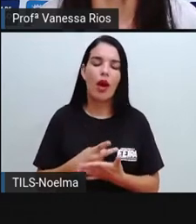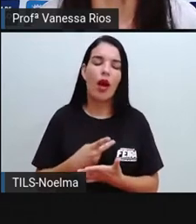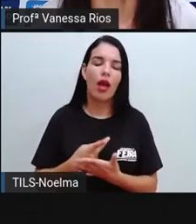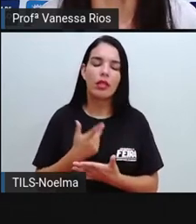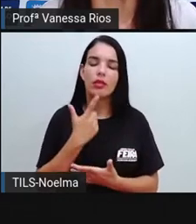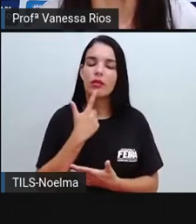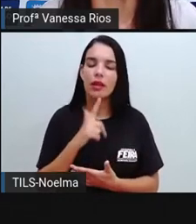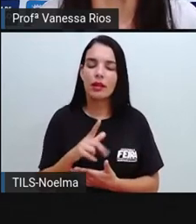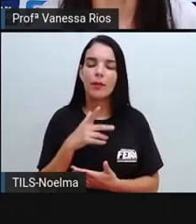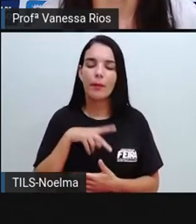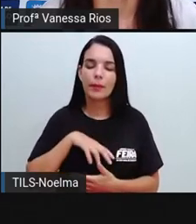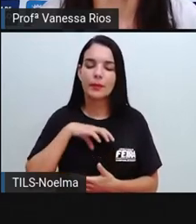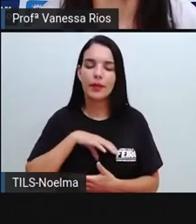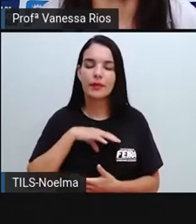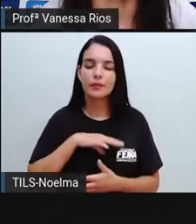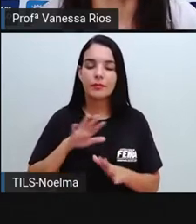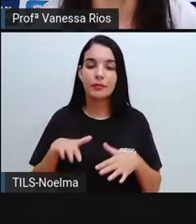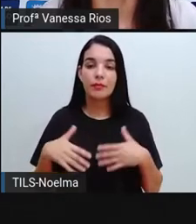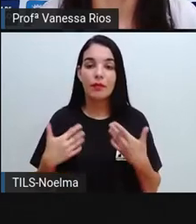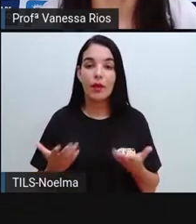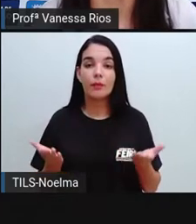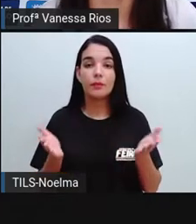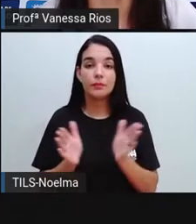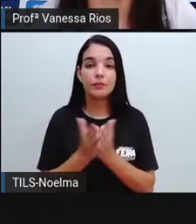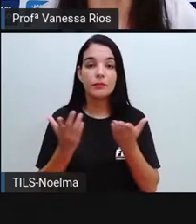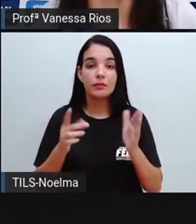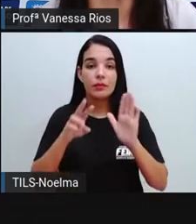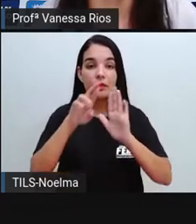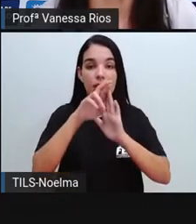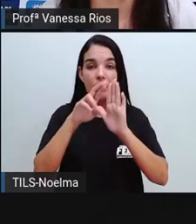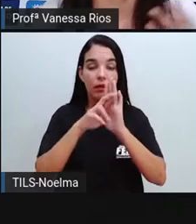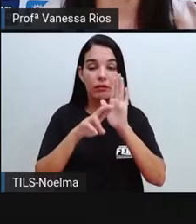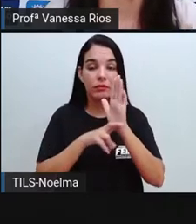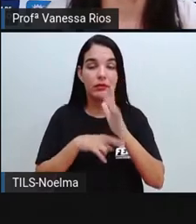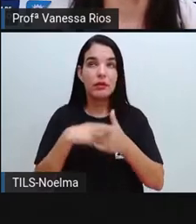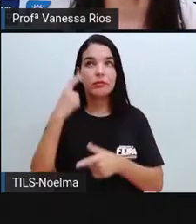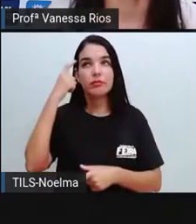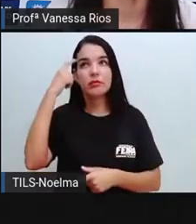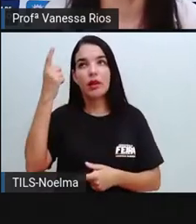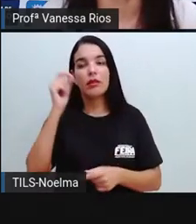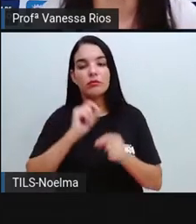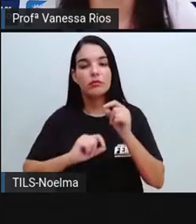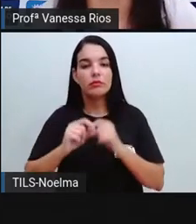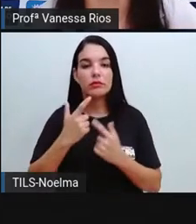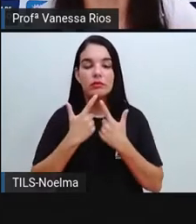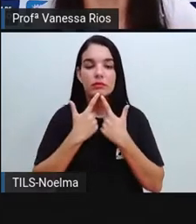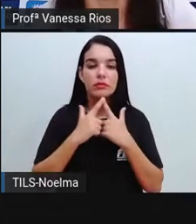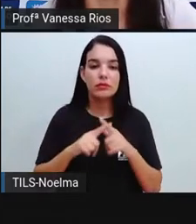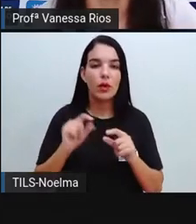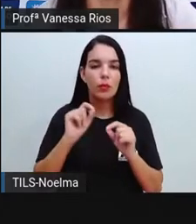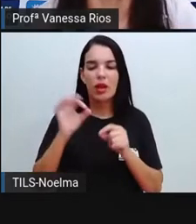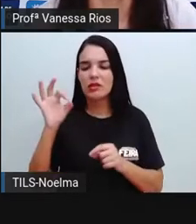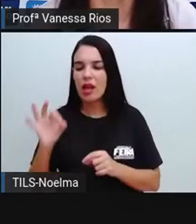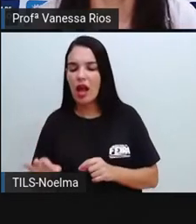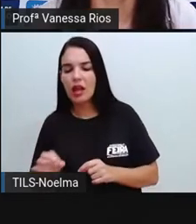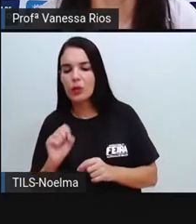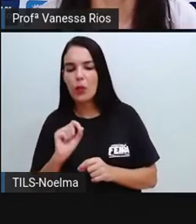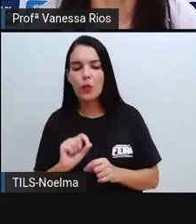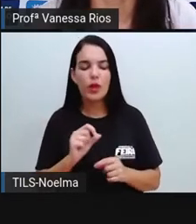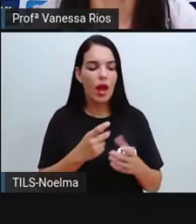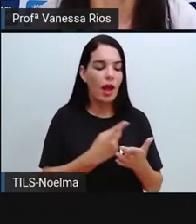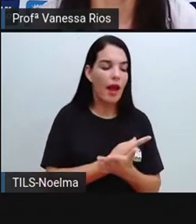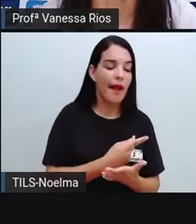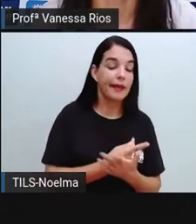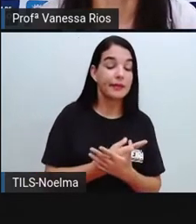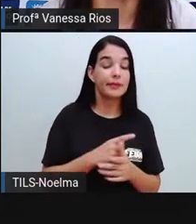Então, quando nós pensamos em regras, em ortografia, em linguagem formal, no que é certo, a gente também